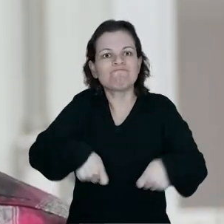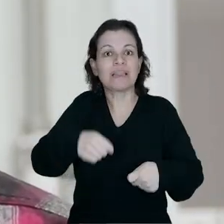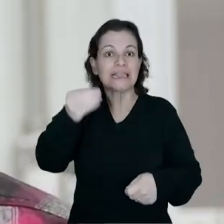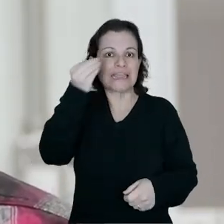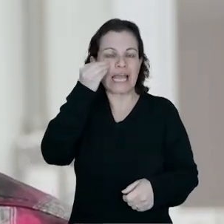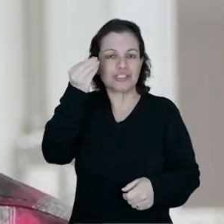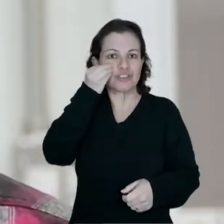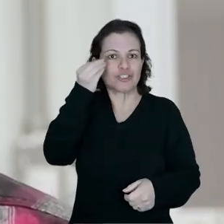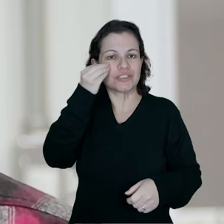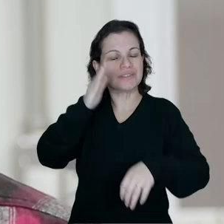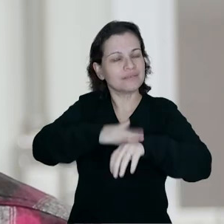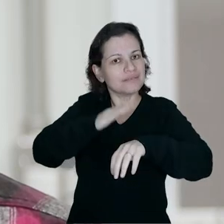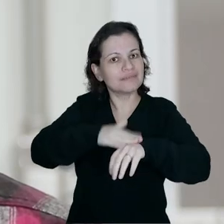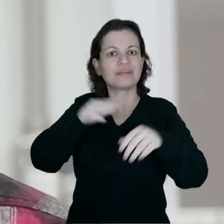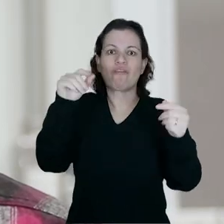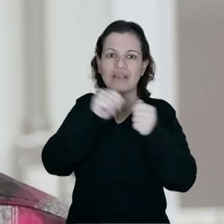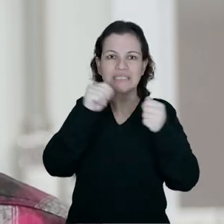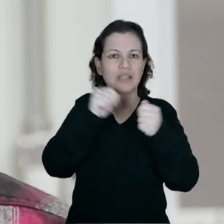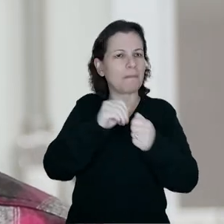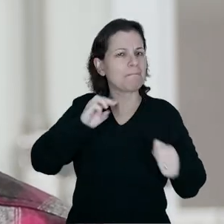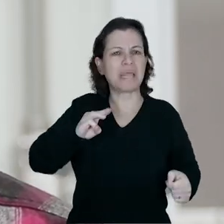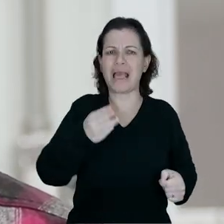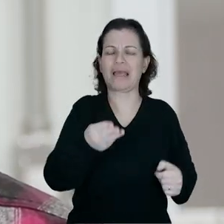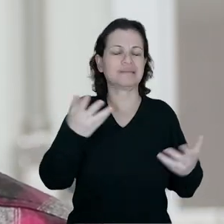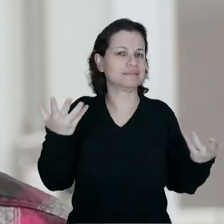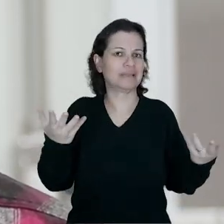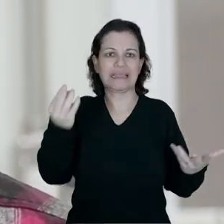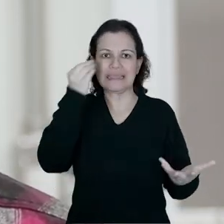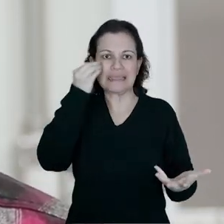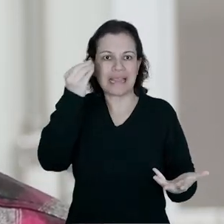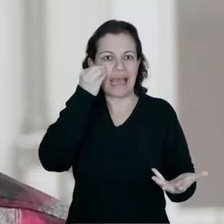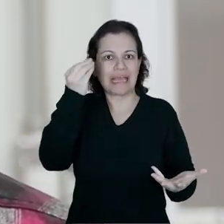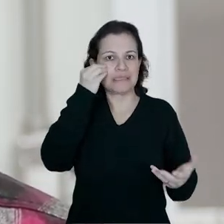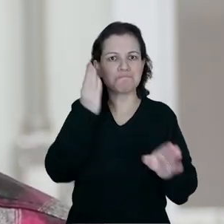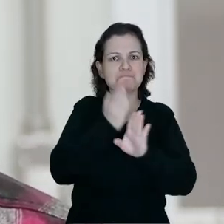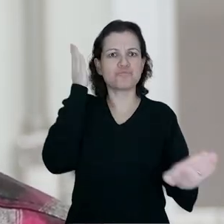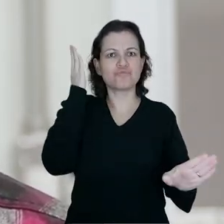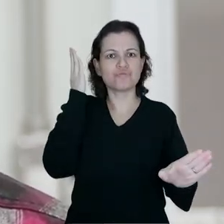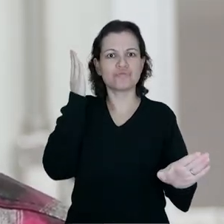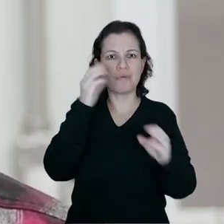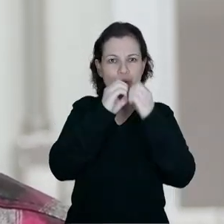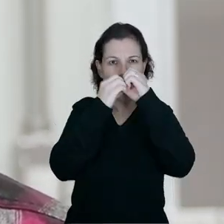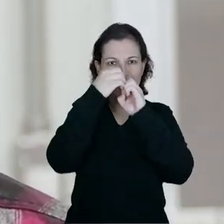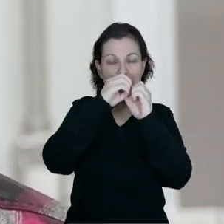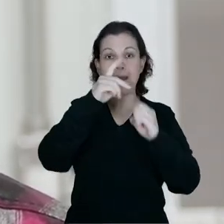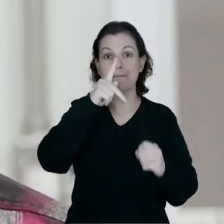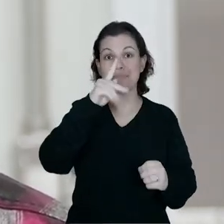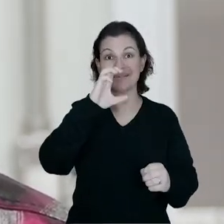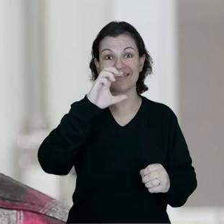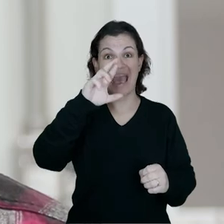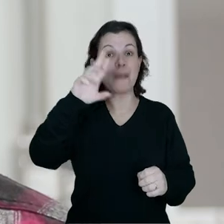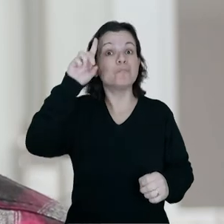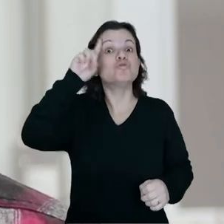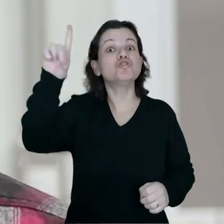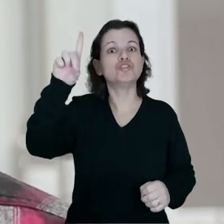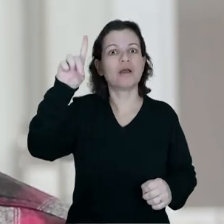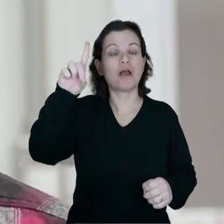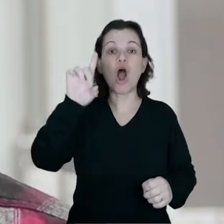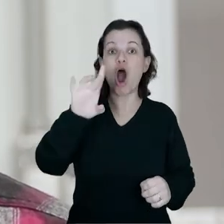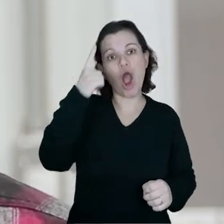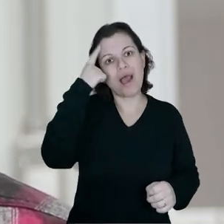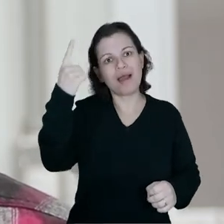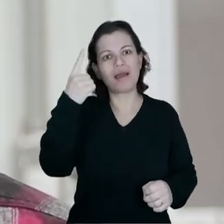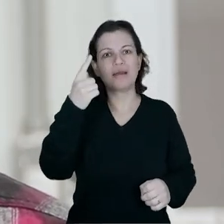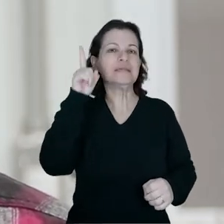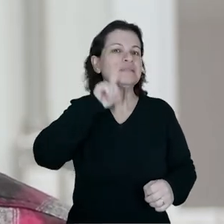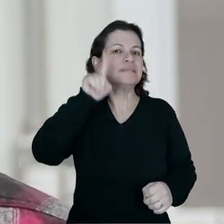capacidade de teste, estão fazendo milhares de testes de diagnóstico esse molecular de PCR por dia. Só